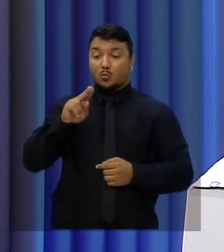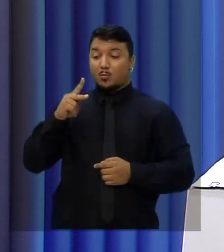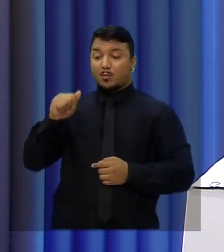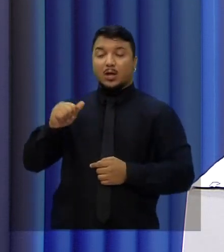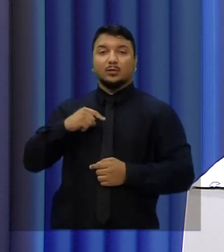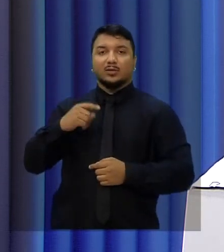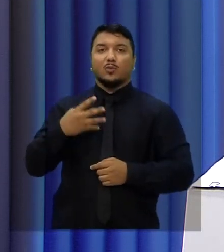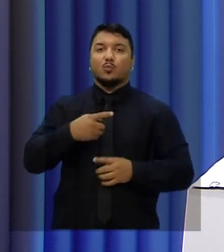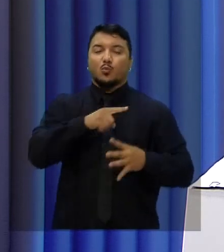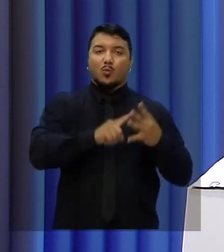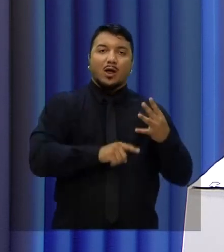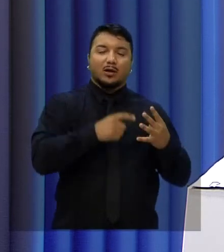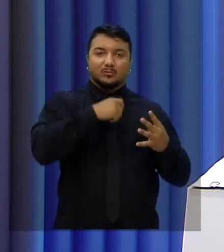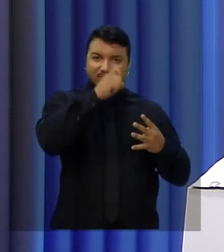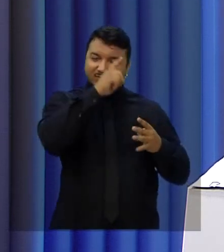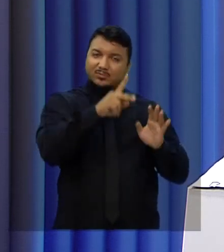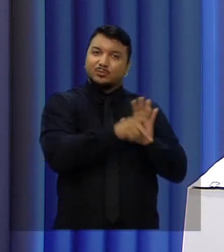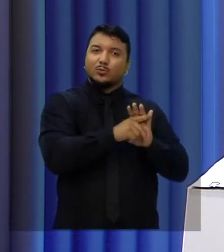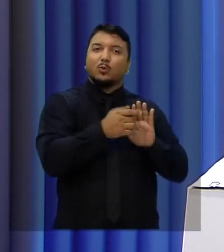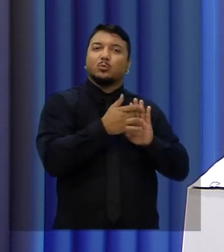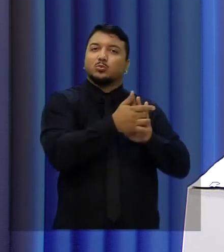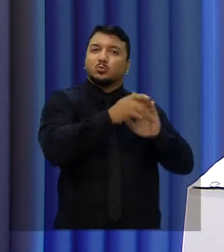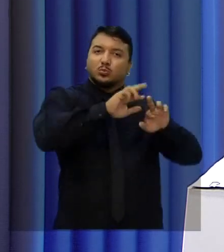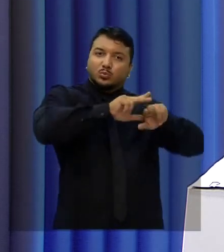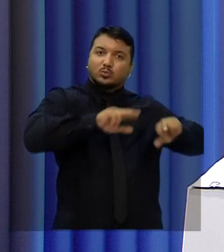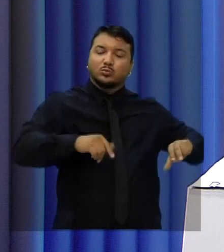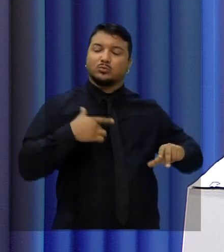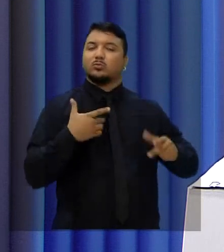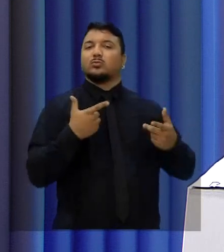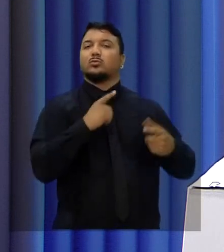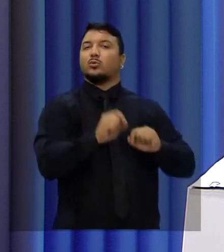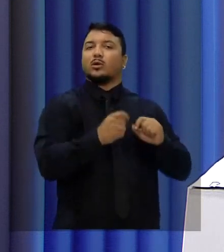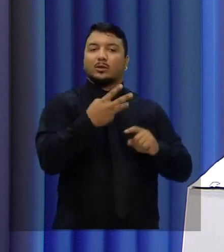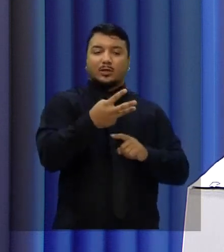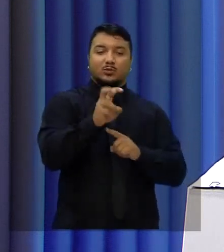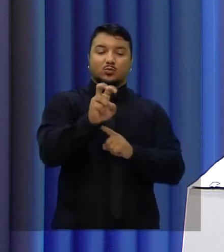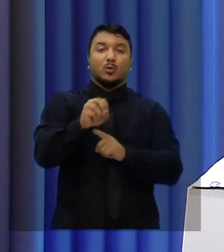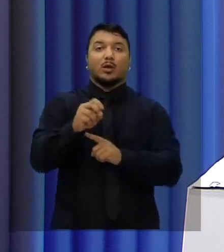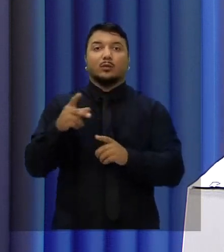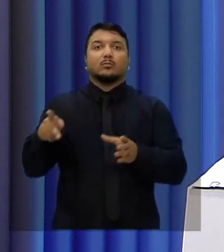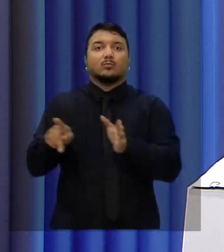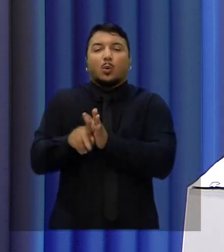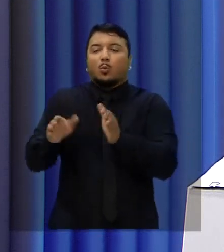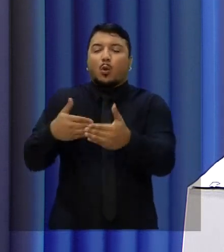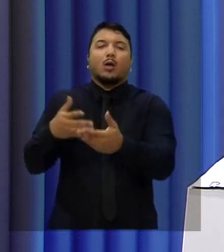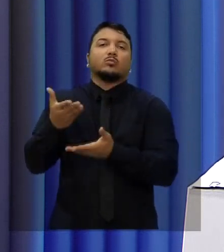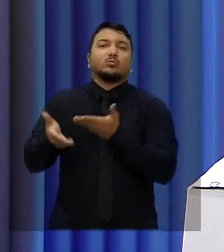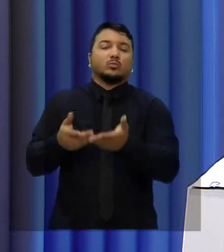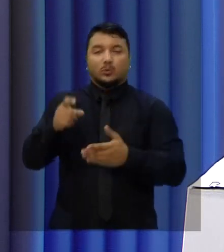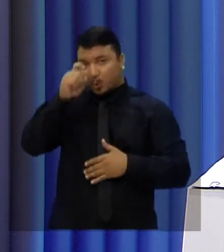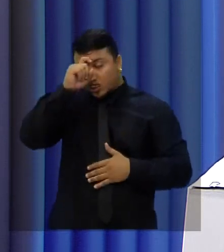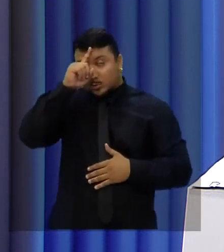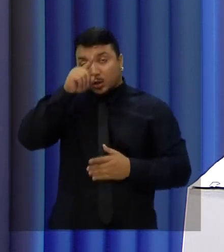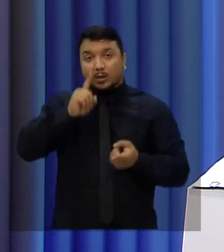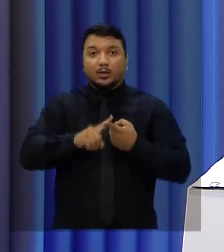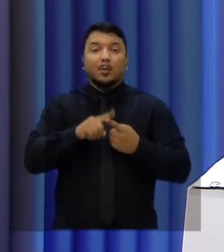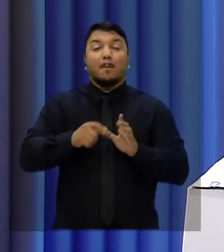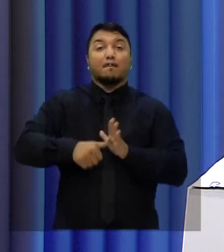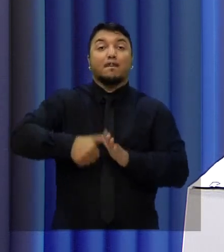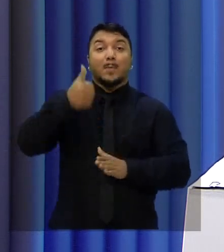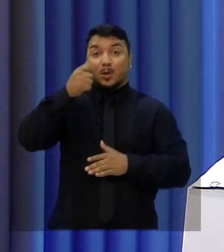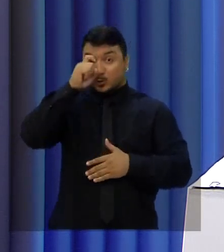policlínicas de exames e consultas, 350 novos leitos hospitalares e entreguei o primeiro hospital